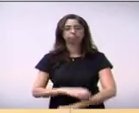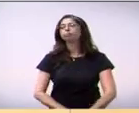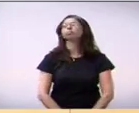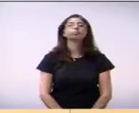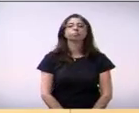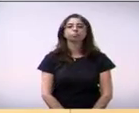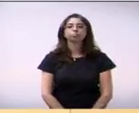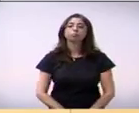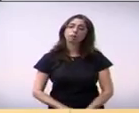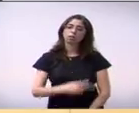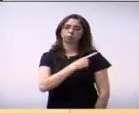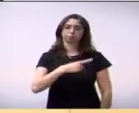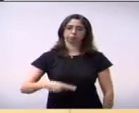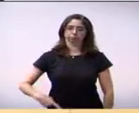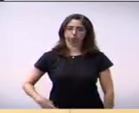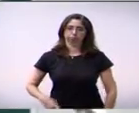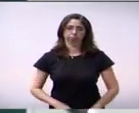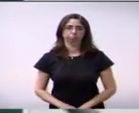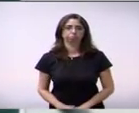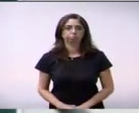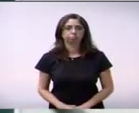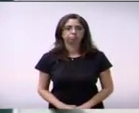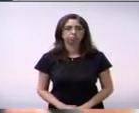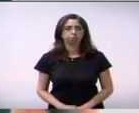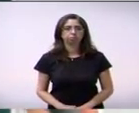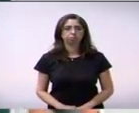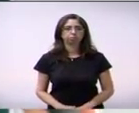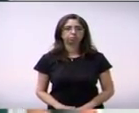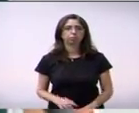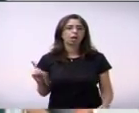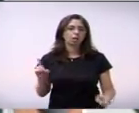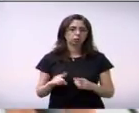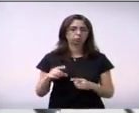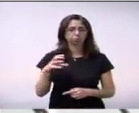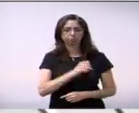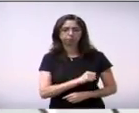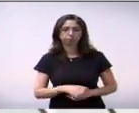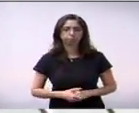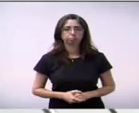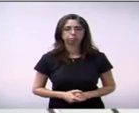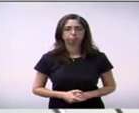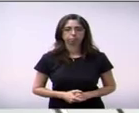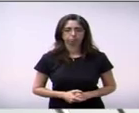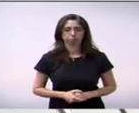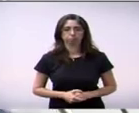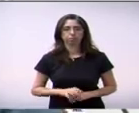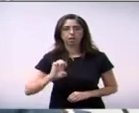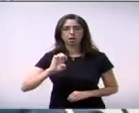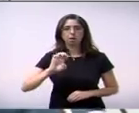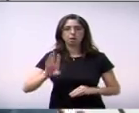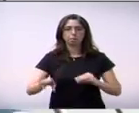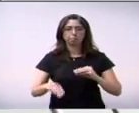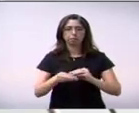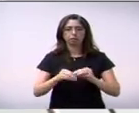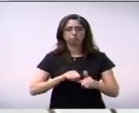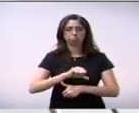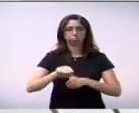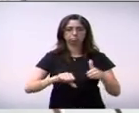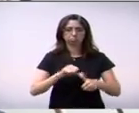Senhor presidente, Isso é bem rápido. Bom, a emenda modificativa solicitada,